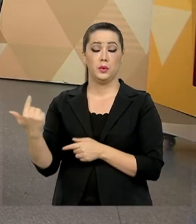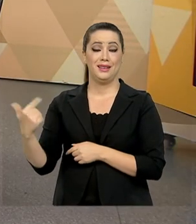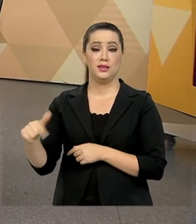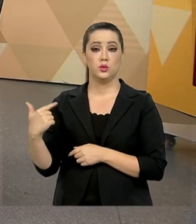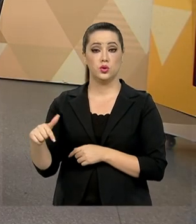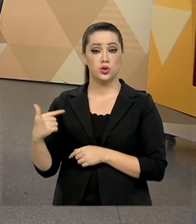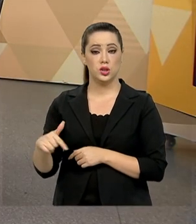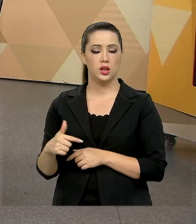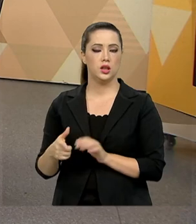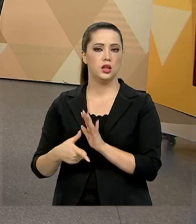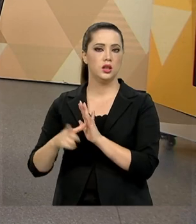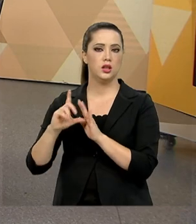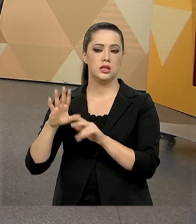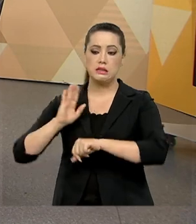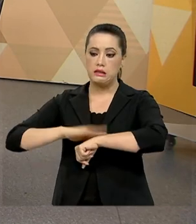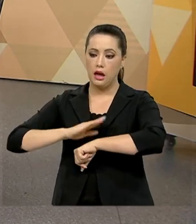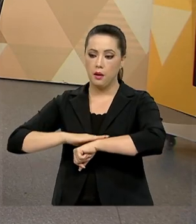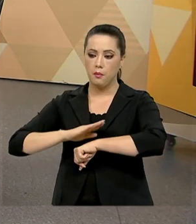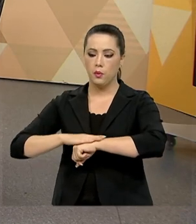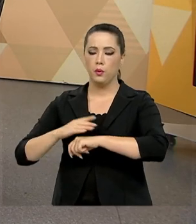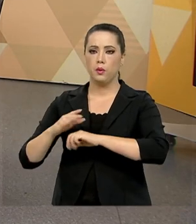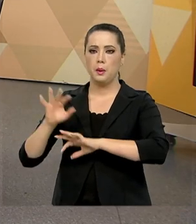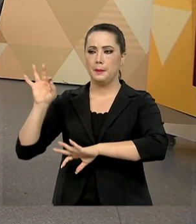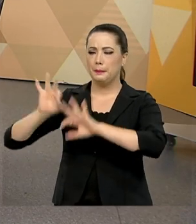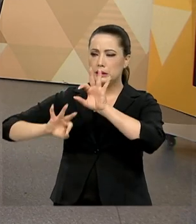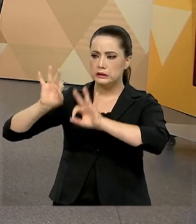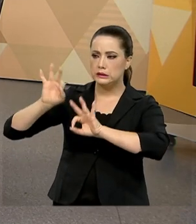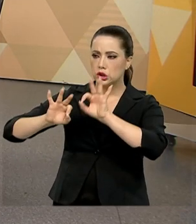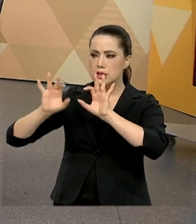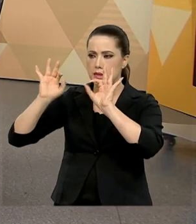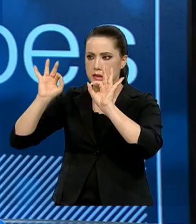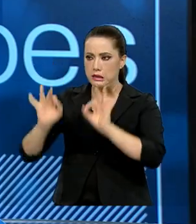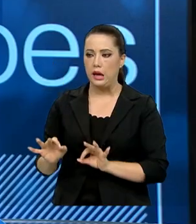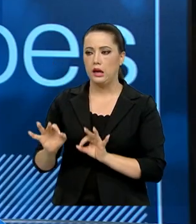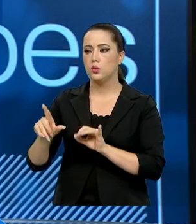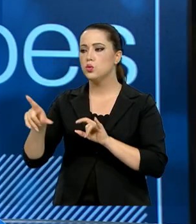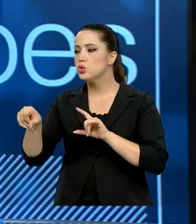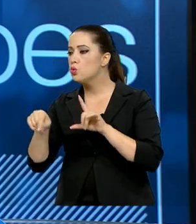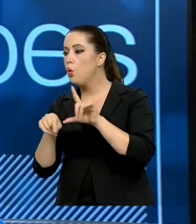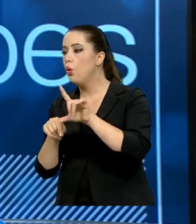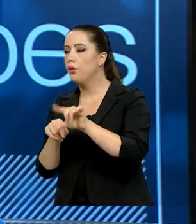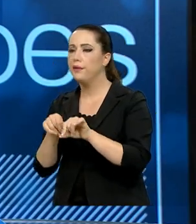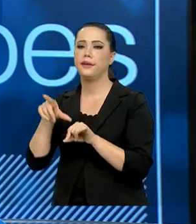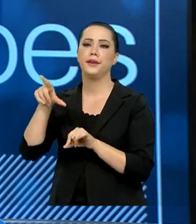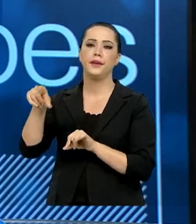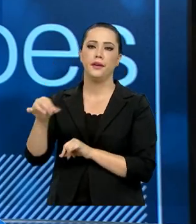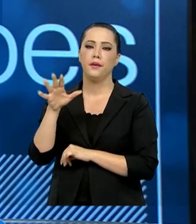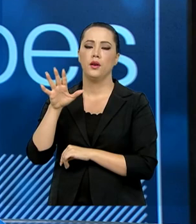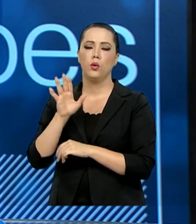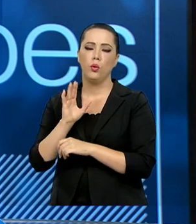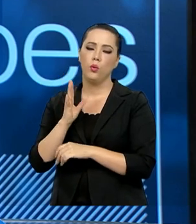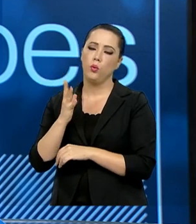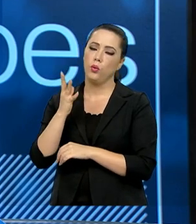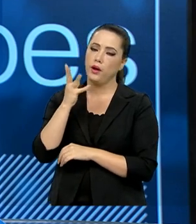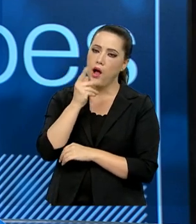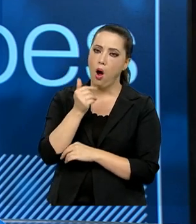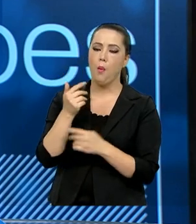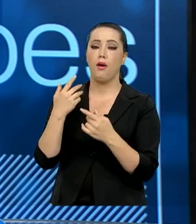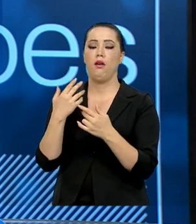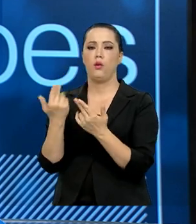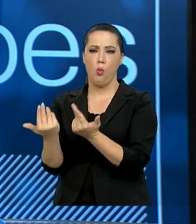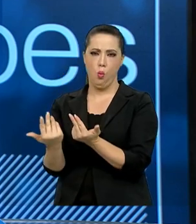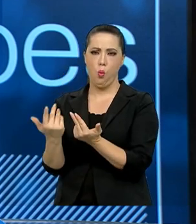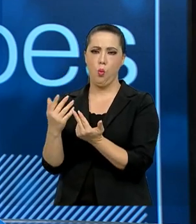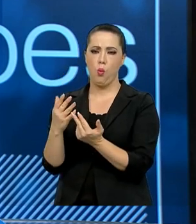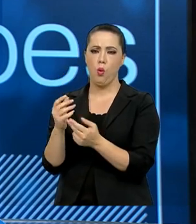tempo para se fazer de imediato uma seleção de projetos, como normalmente nós trabalhamos, era uma